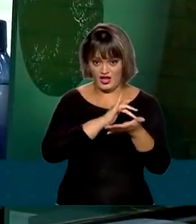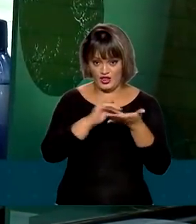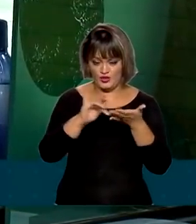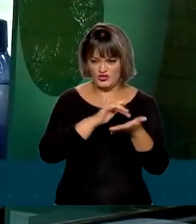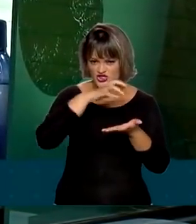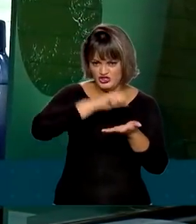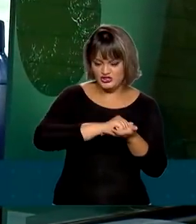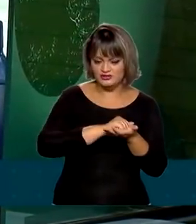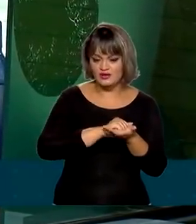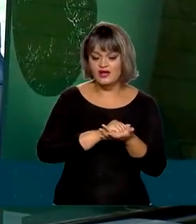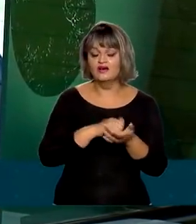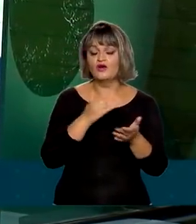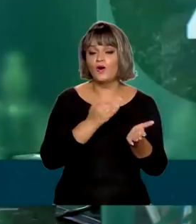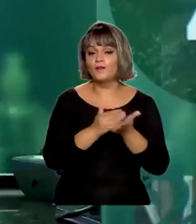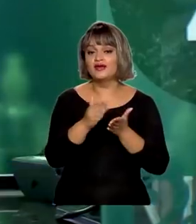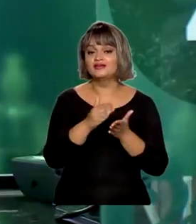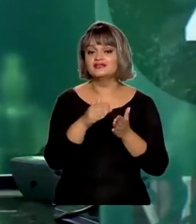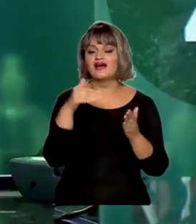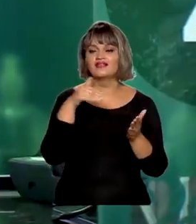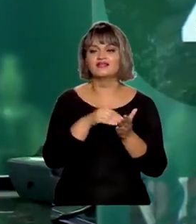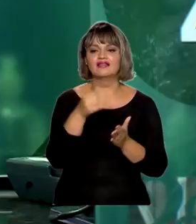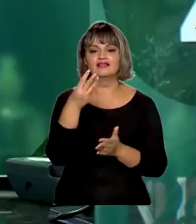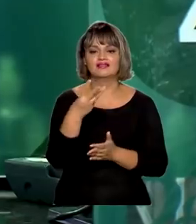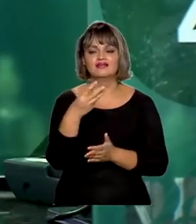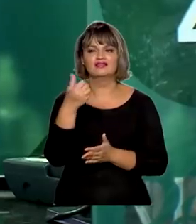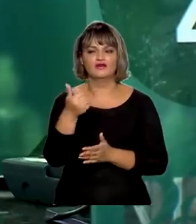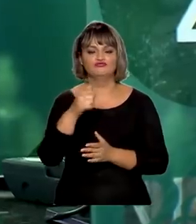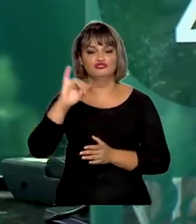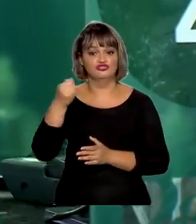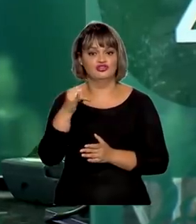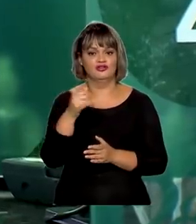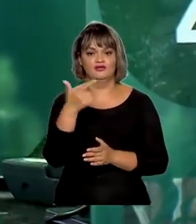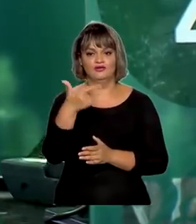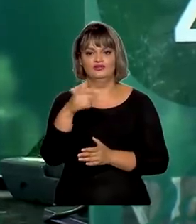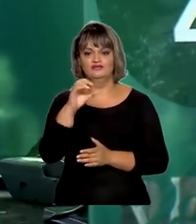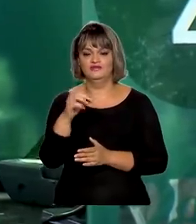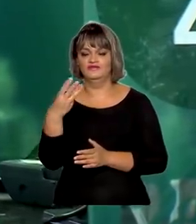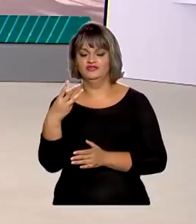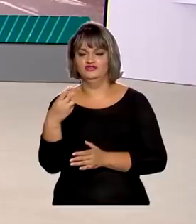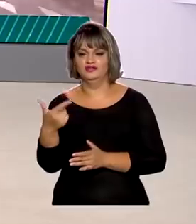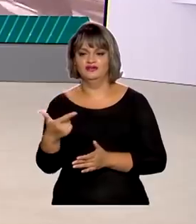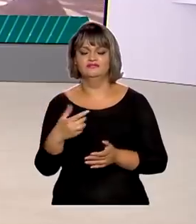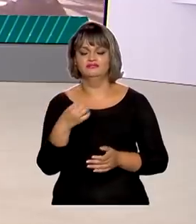públicos será implantado até 31 de janeiro de 2023.